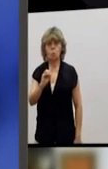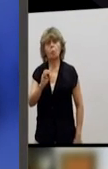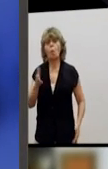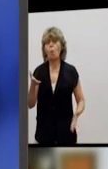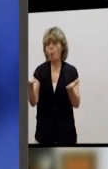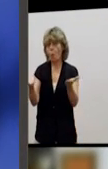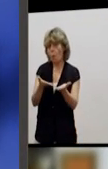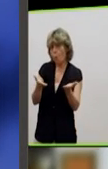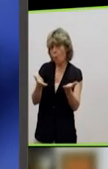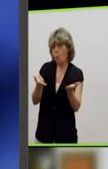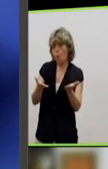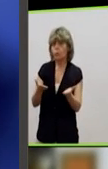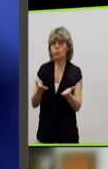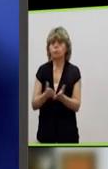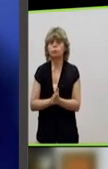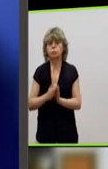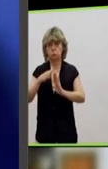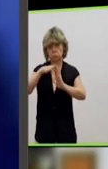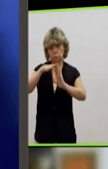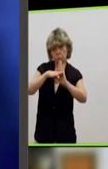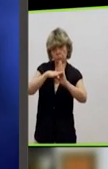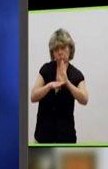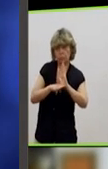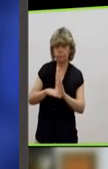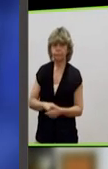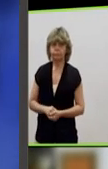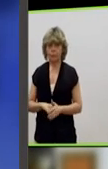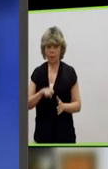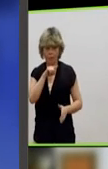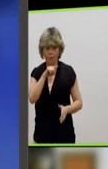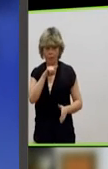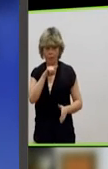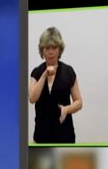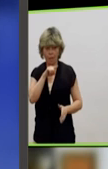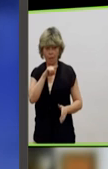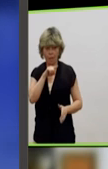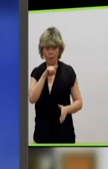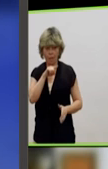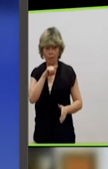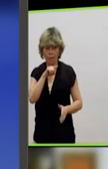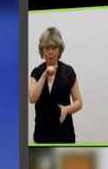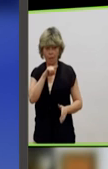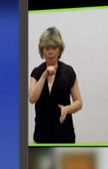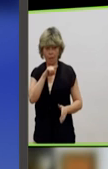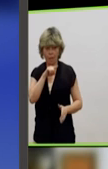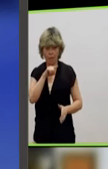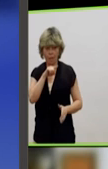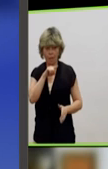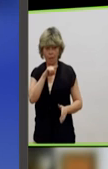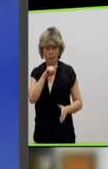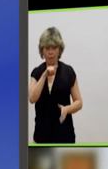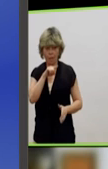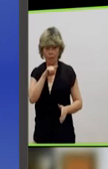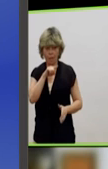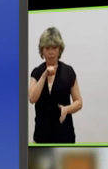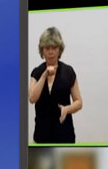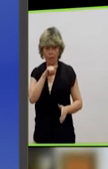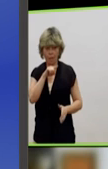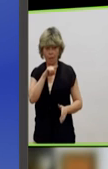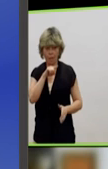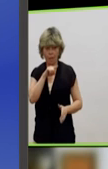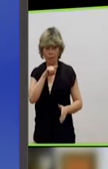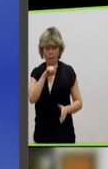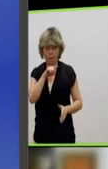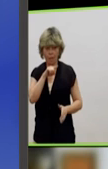reposição salarial para os servidores públicos de três ranchos, Rubiataba e Santa Rita do Novo Destino, também foram